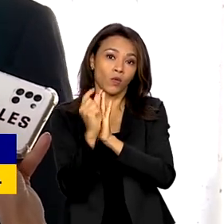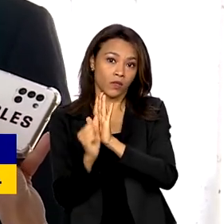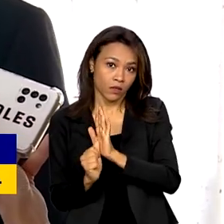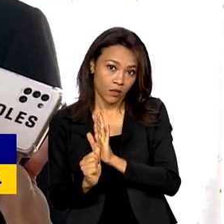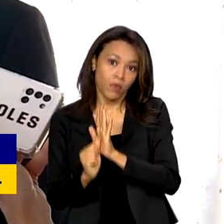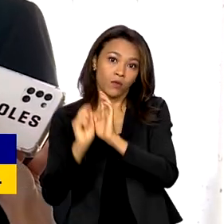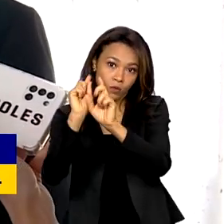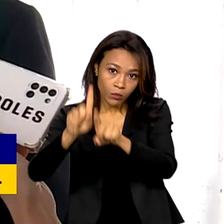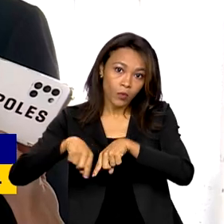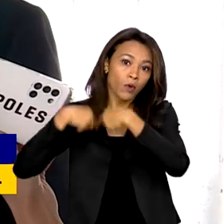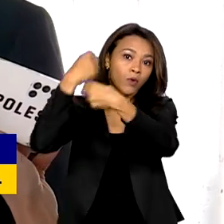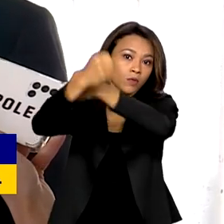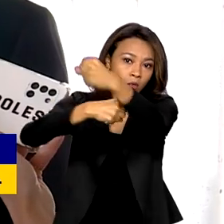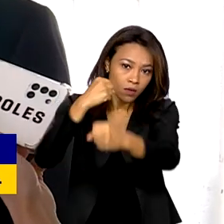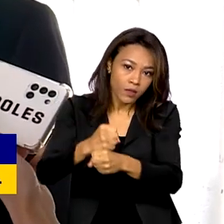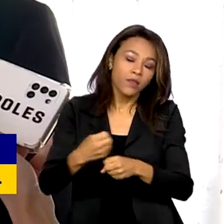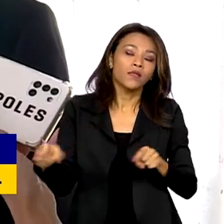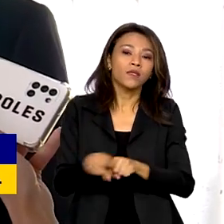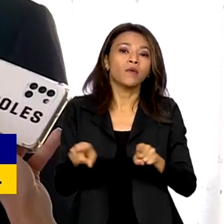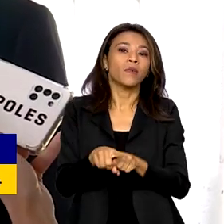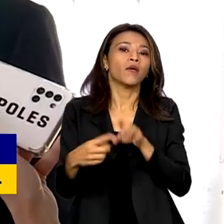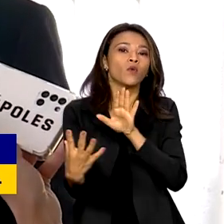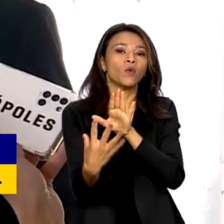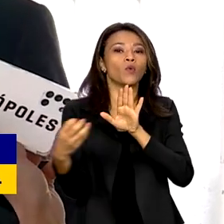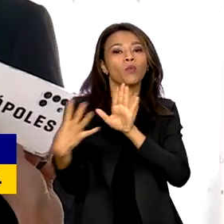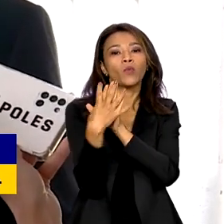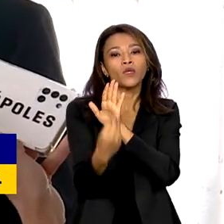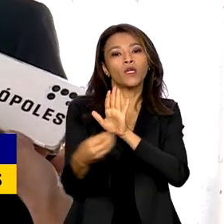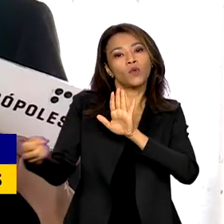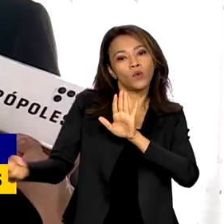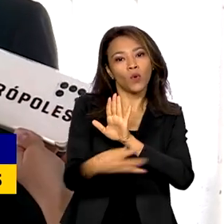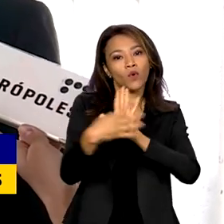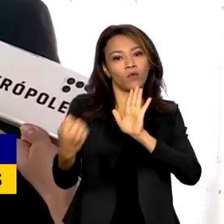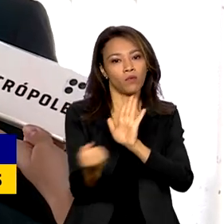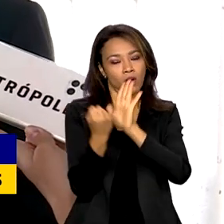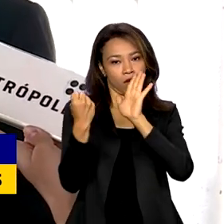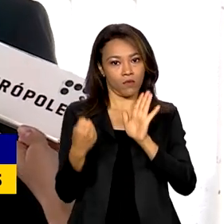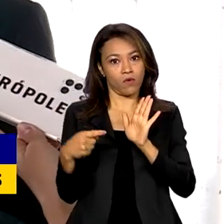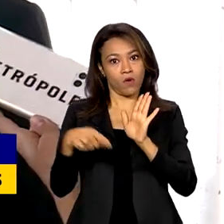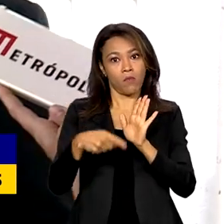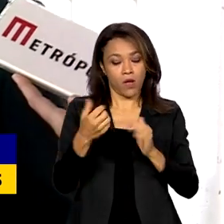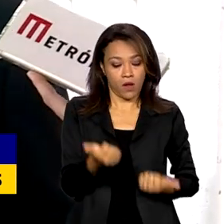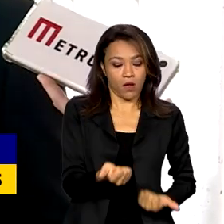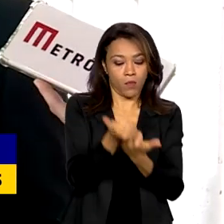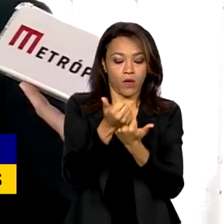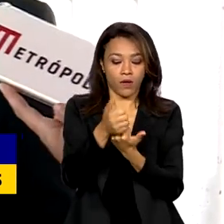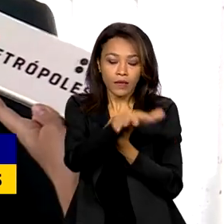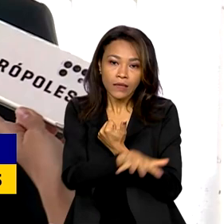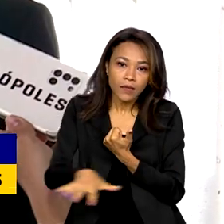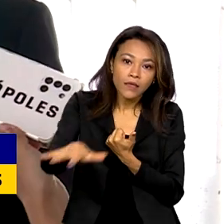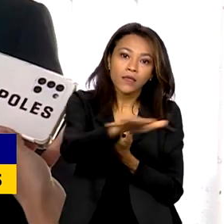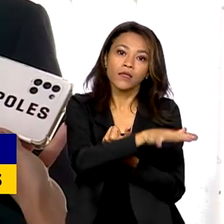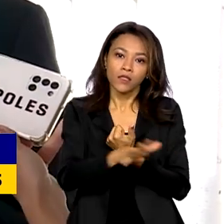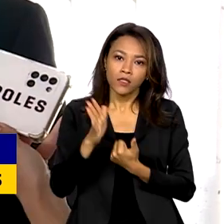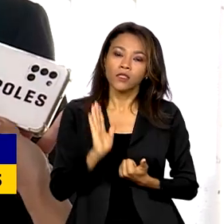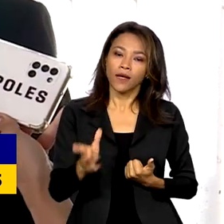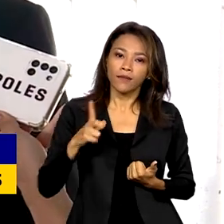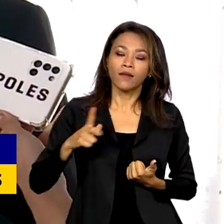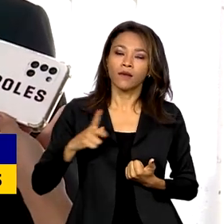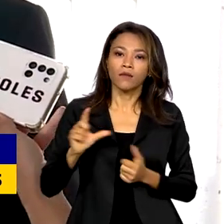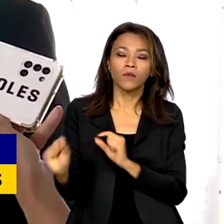da importância da aprovação do novo marco fiscal para reforçar o ambiente que já existe no país para termos uma